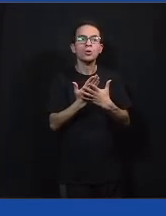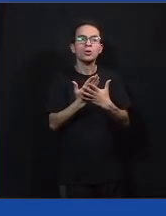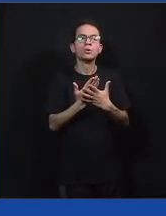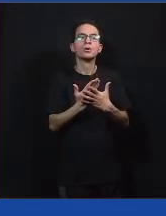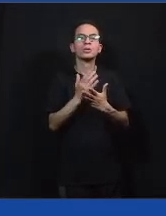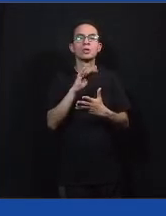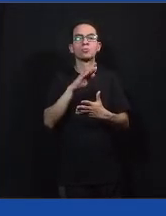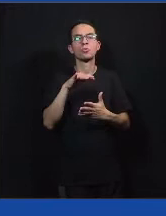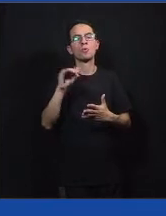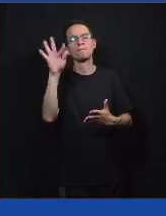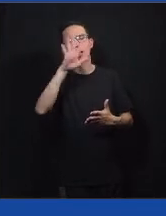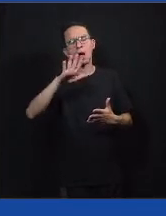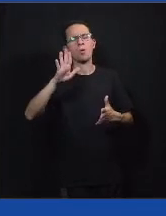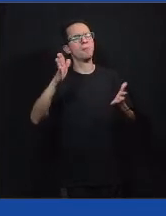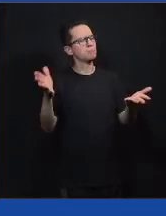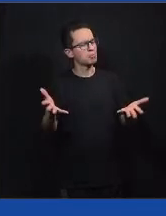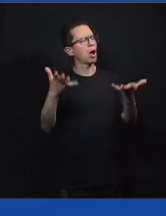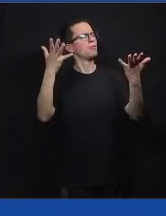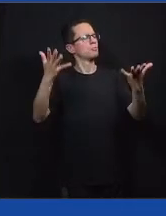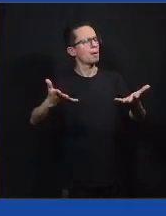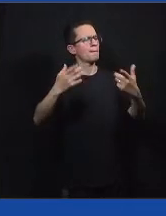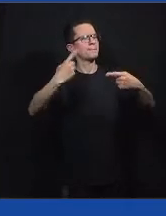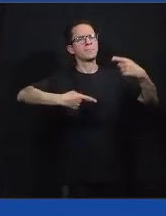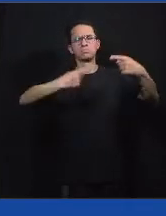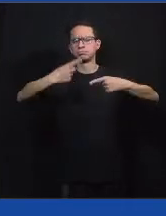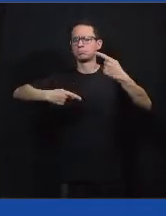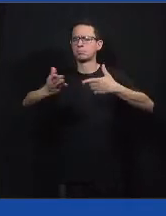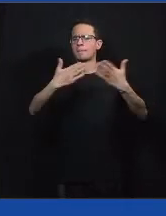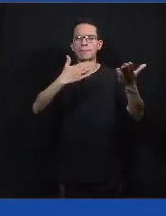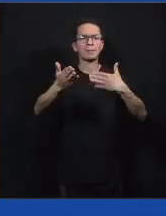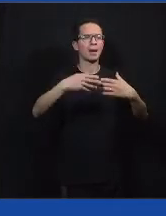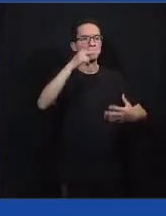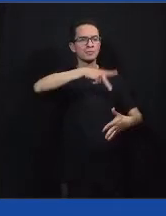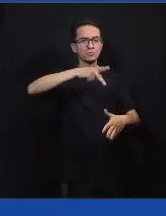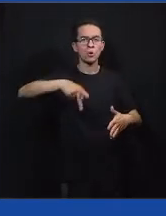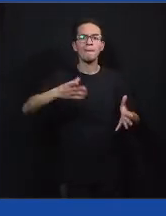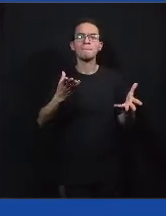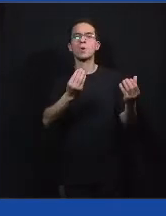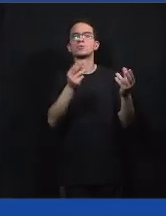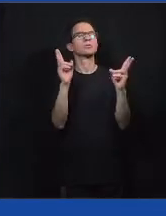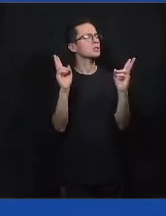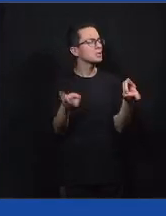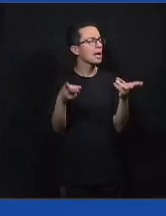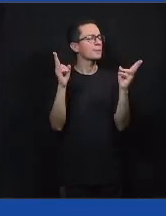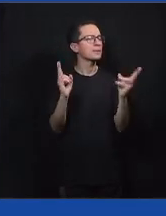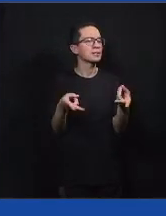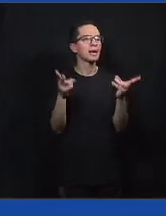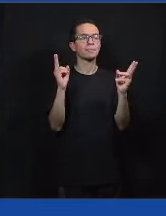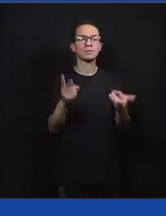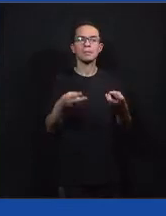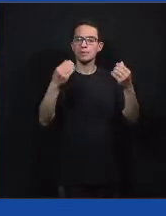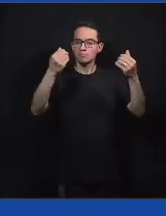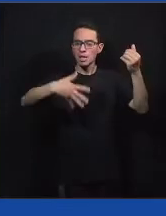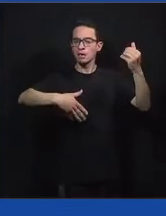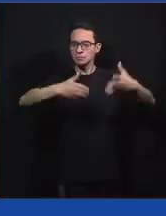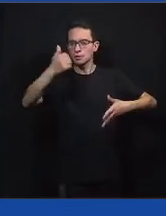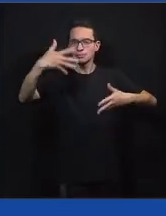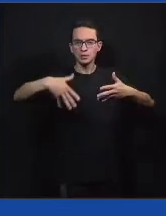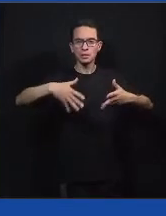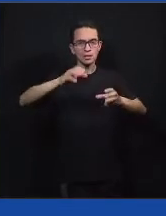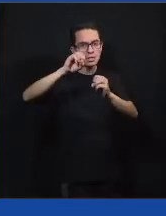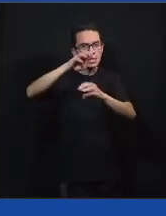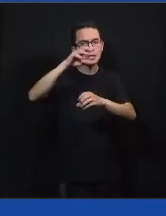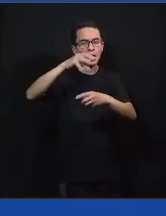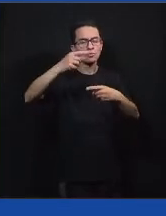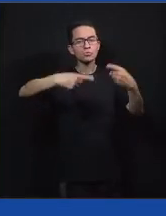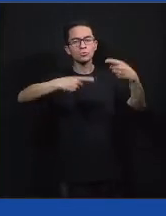promove debate, que promove discussão. Nós temos professores que falam sobre isso constantemente. As nossas aulas são voltadas para discussão e